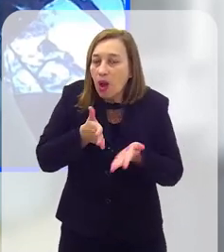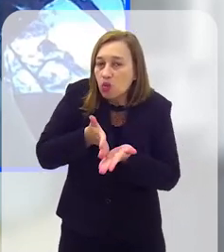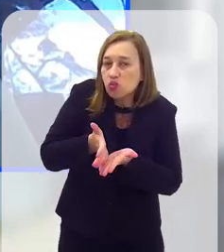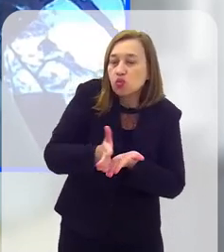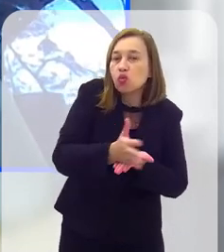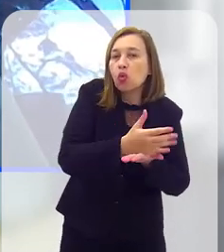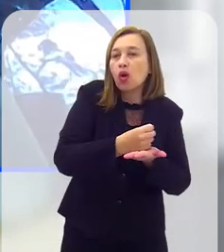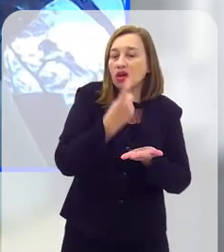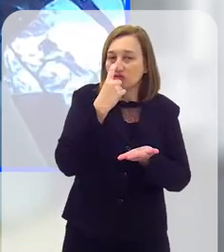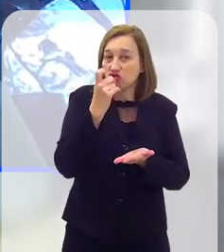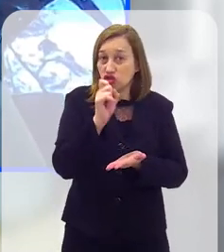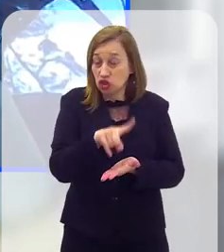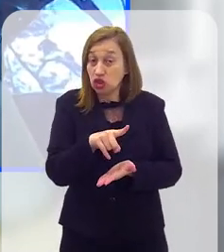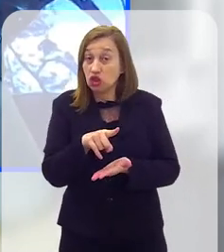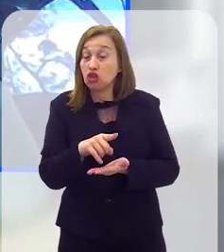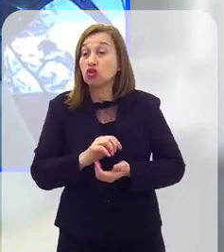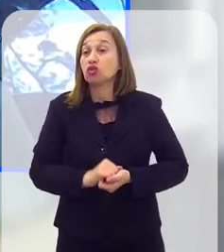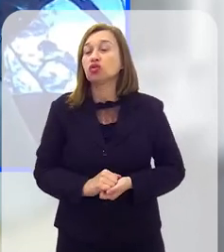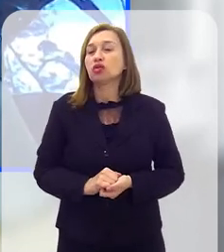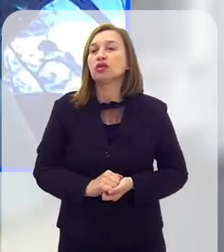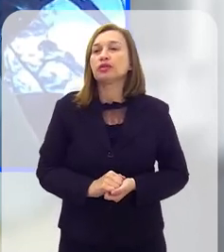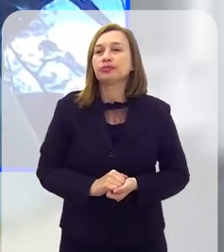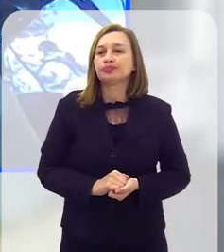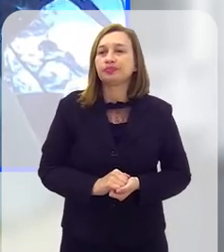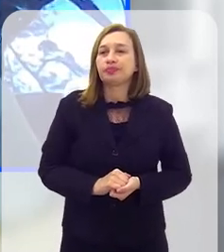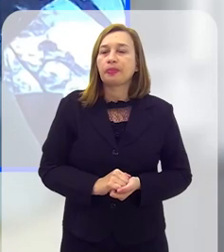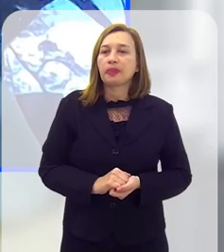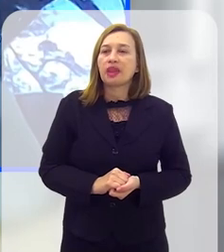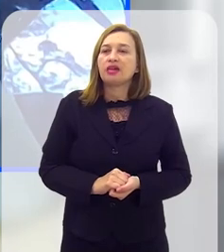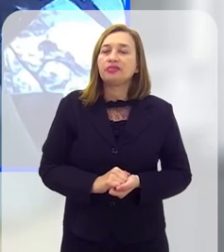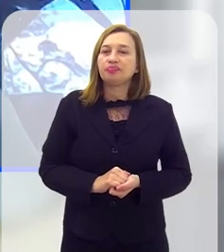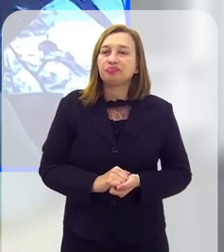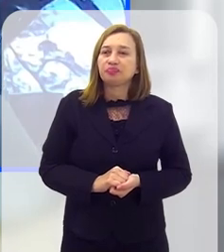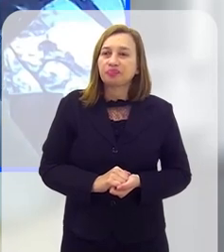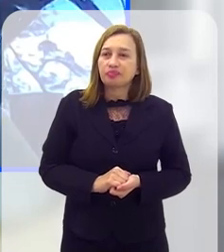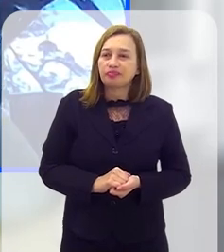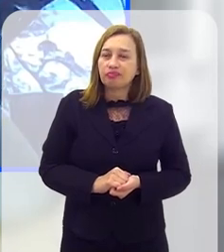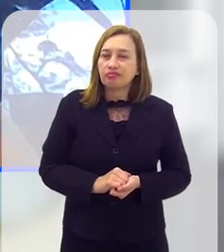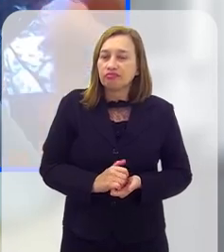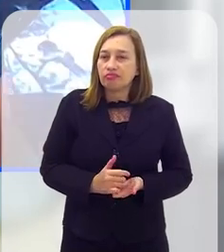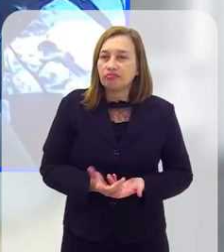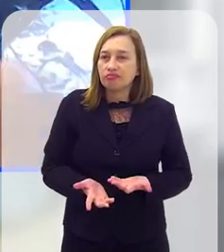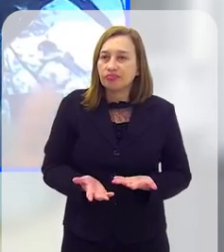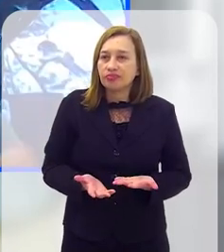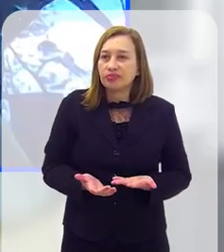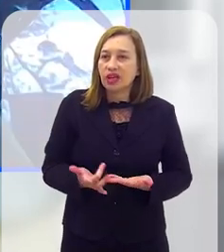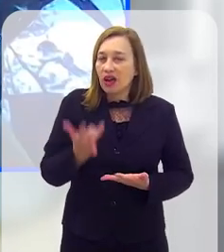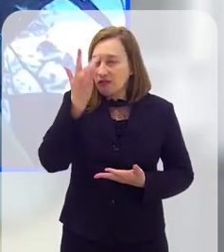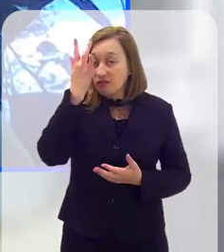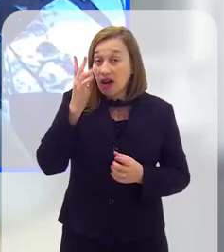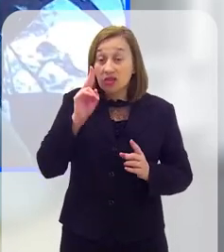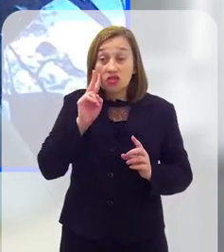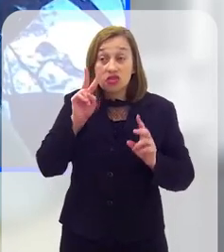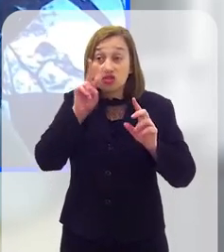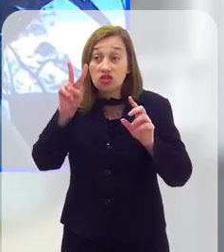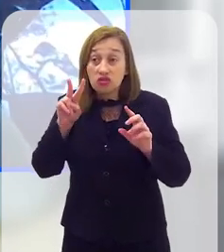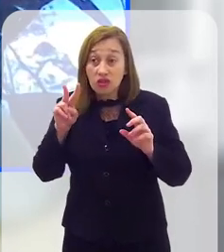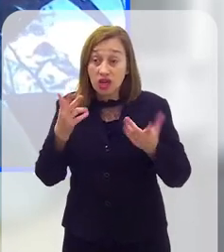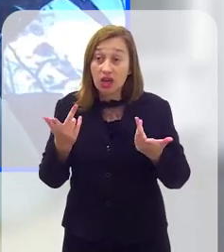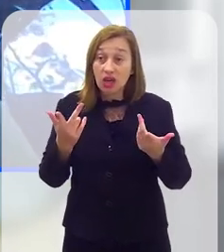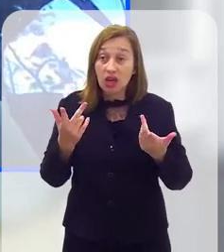do serviço de coleta de disposição final de resíduos, pensando na visão transversal holística, é